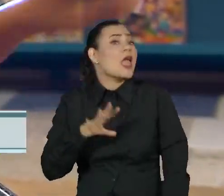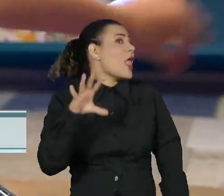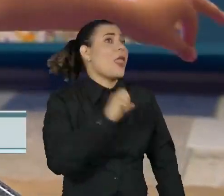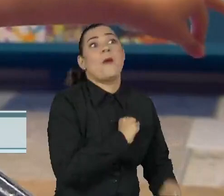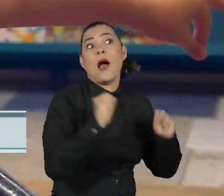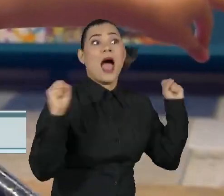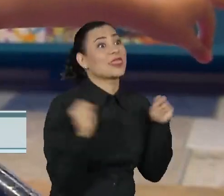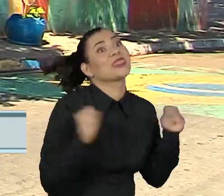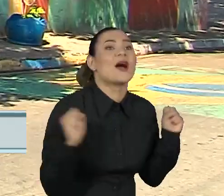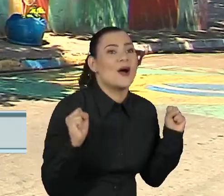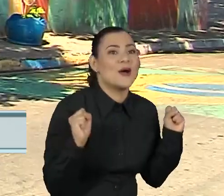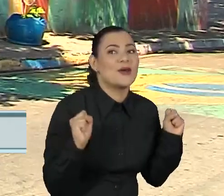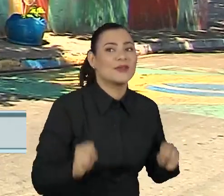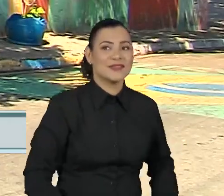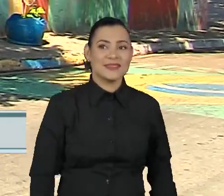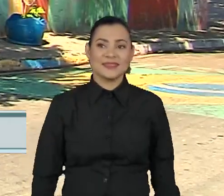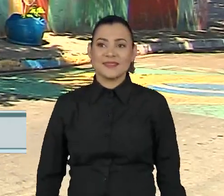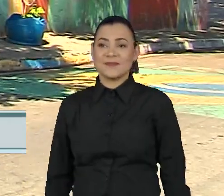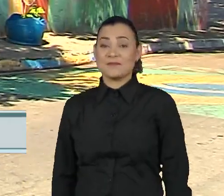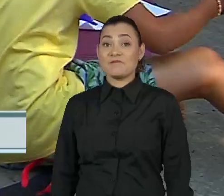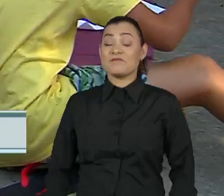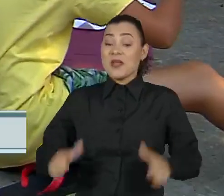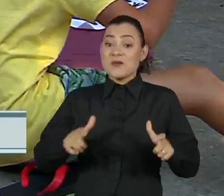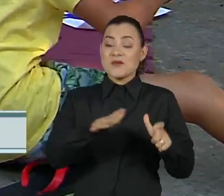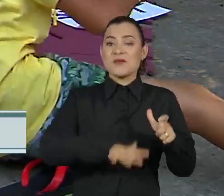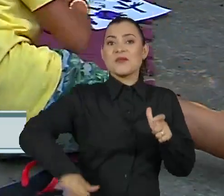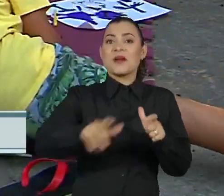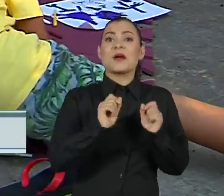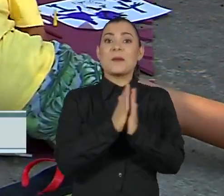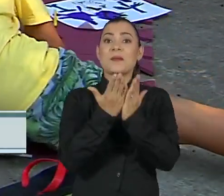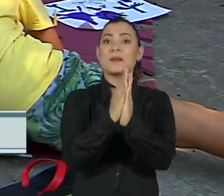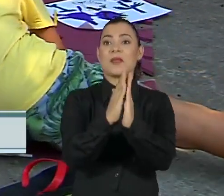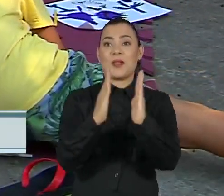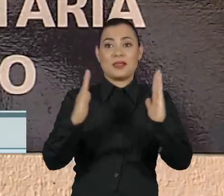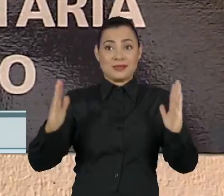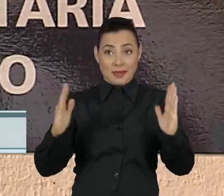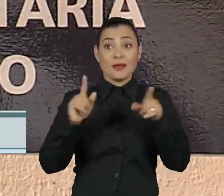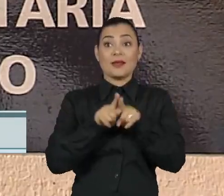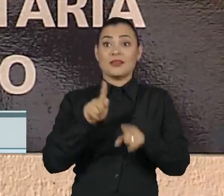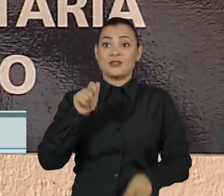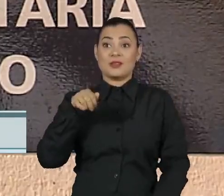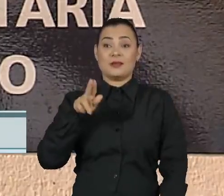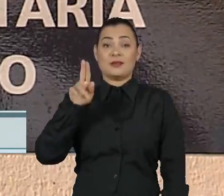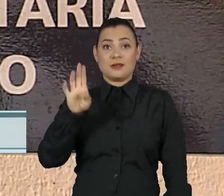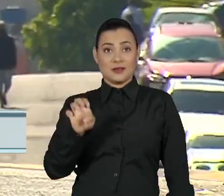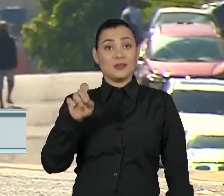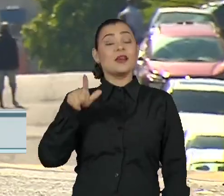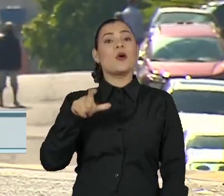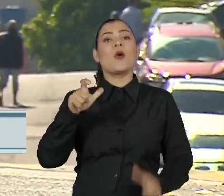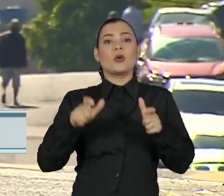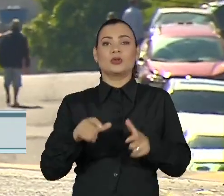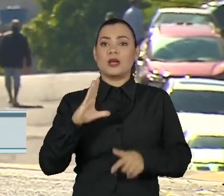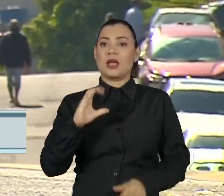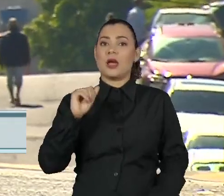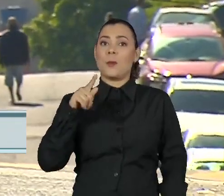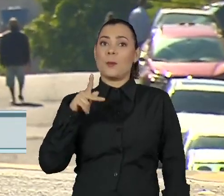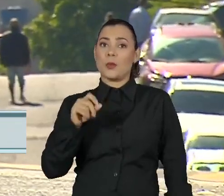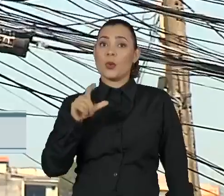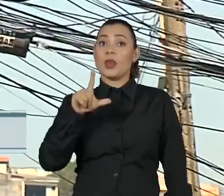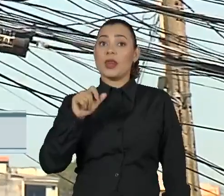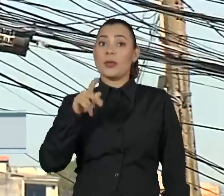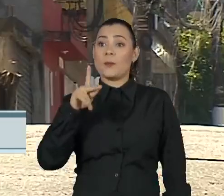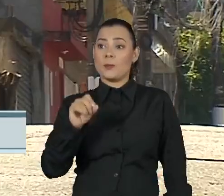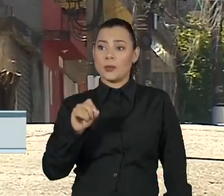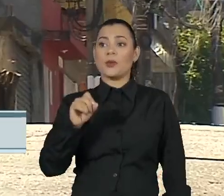adoro! O espaço acolhedor é da Biblioteca Comunitária de Jeane Firmino, no Campo Limpo, Extermo Sul de São